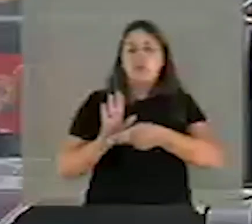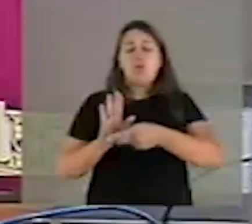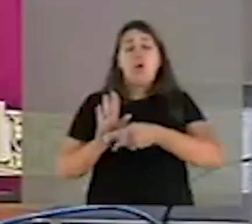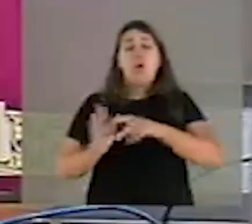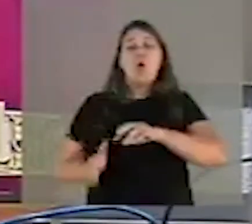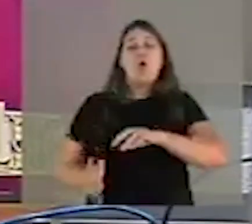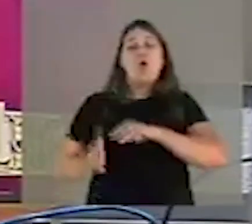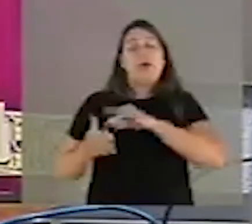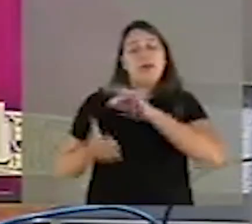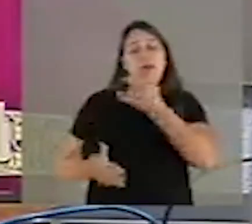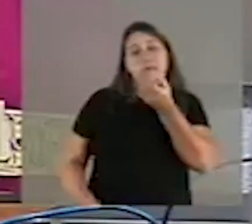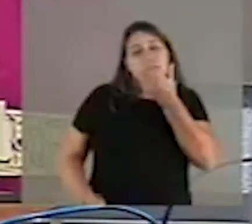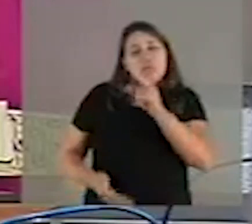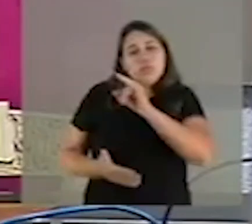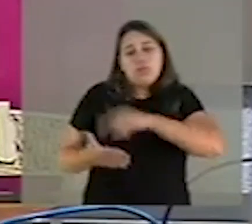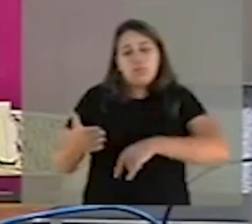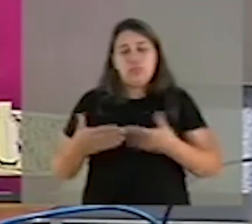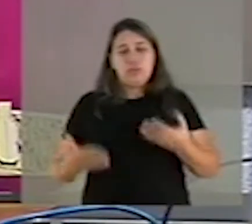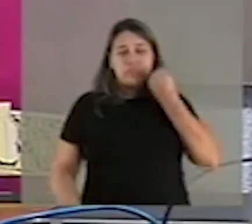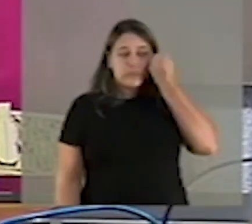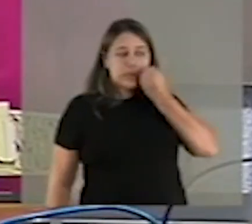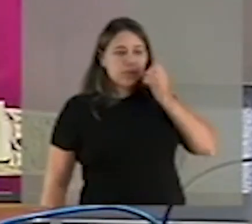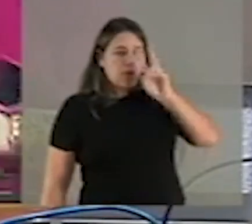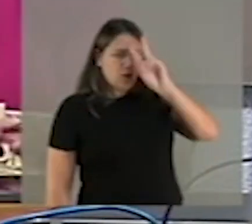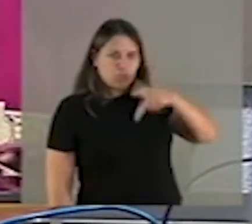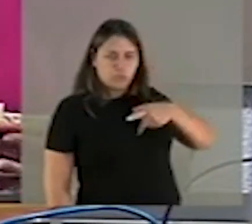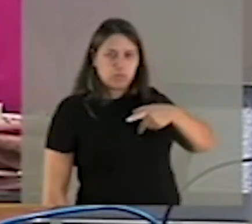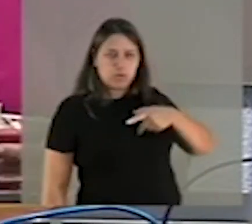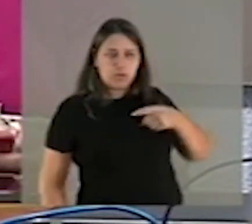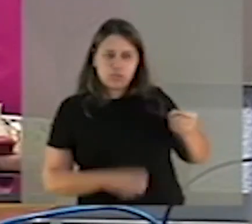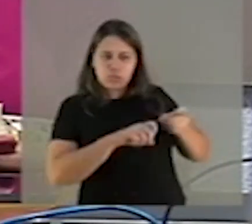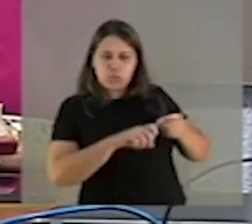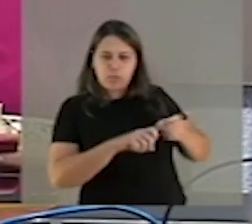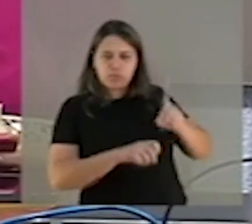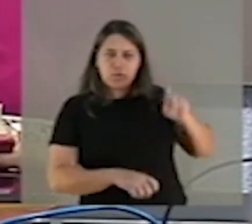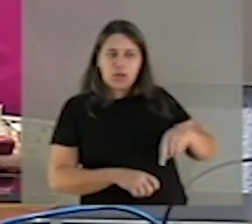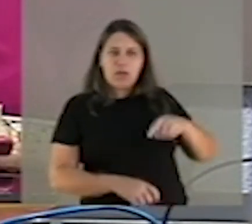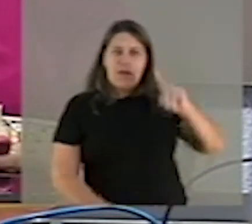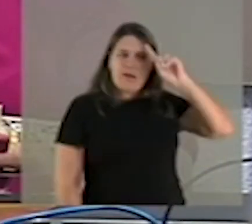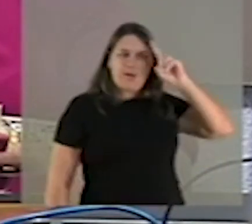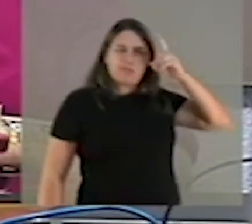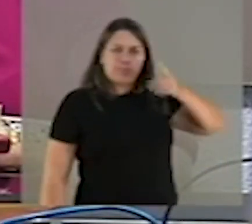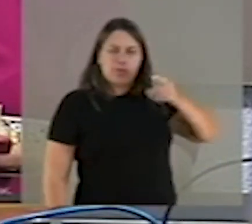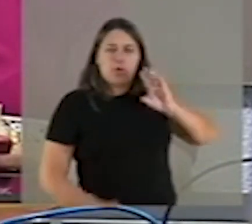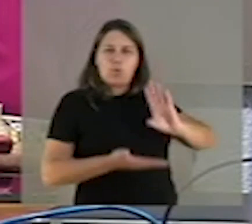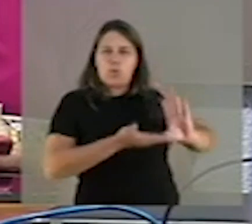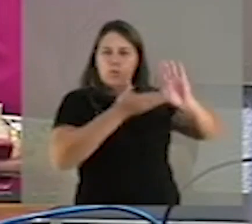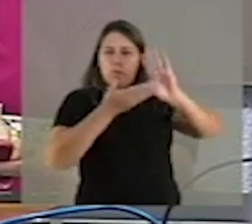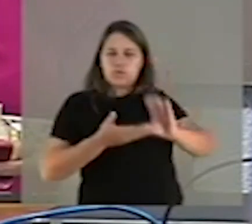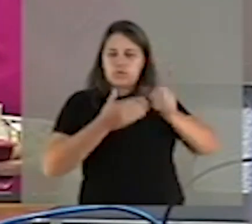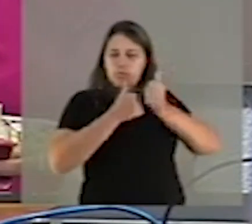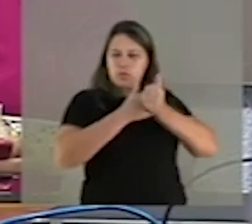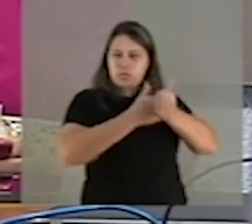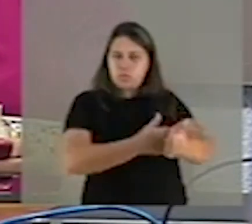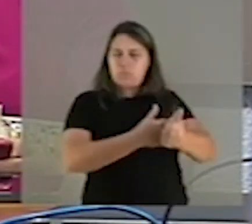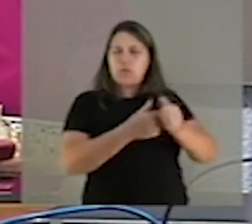Senador, acho que sobre a autonomia médica cabe às autarquias, que são os conselhos que acompanham o